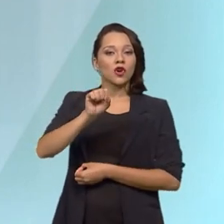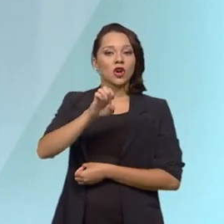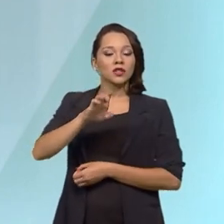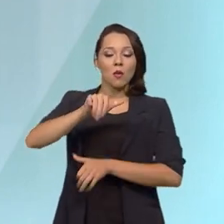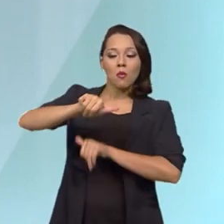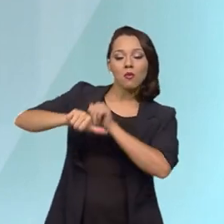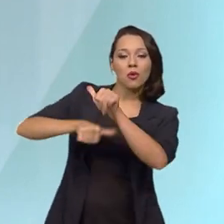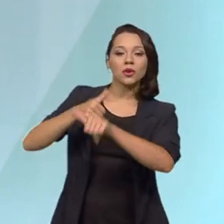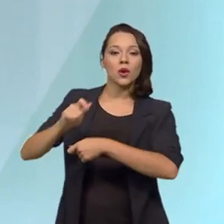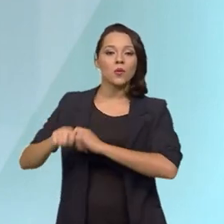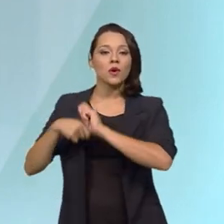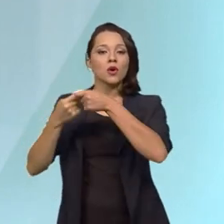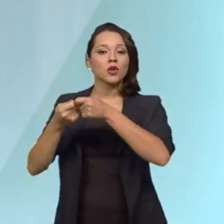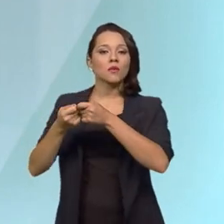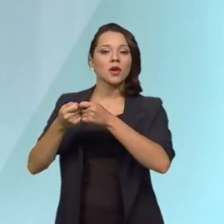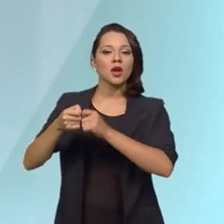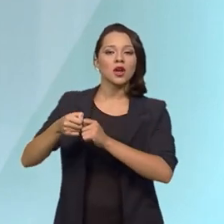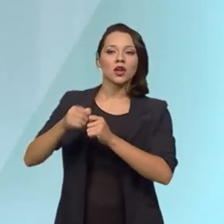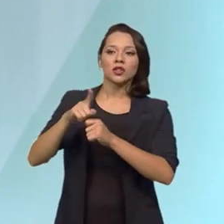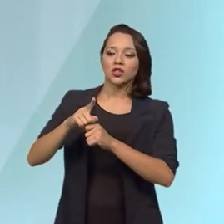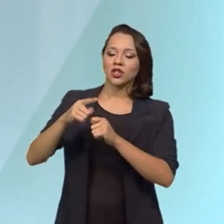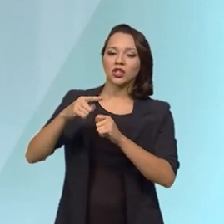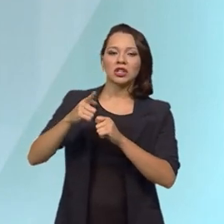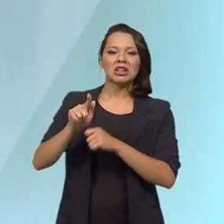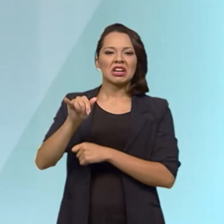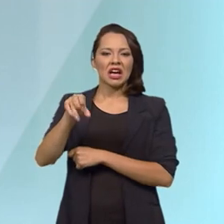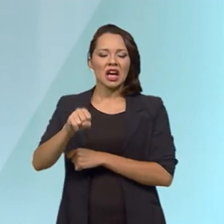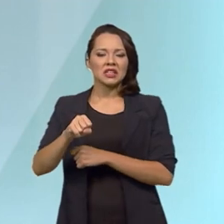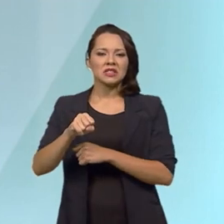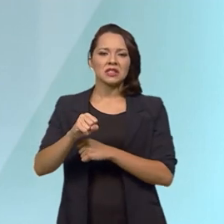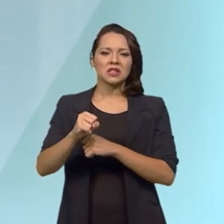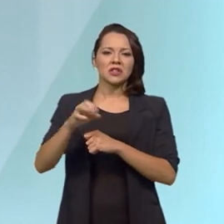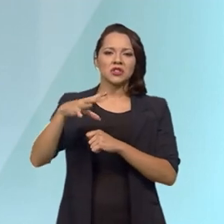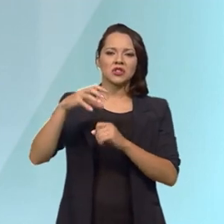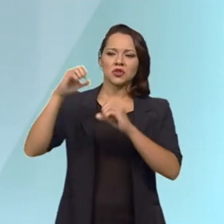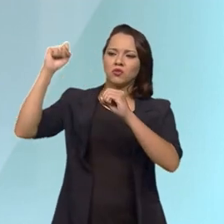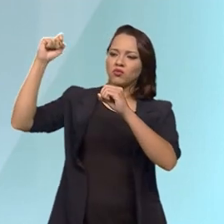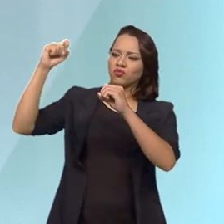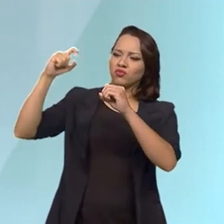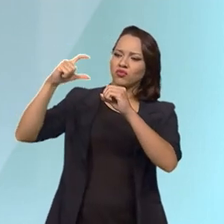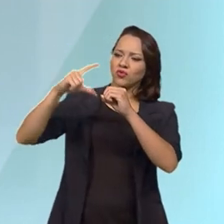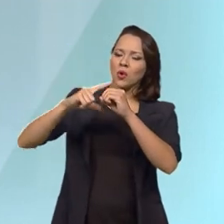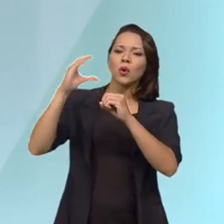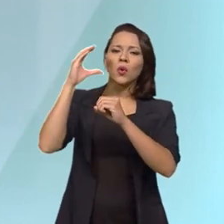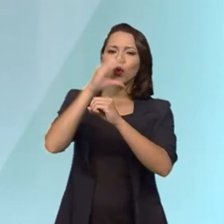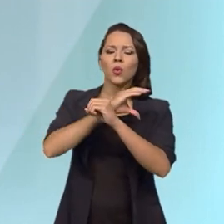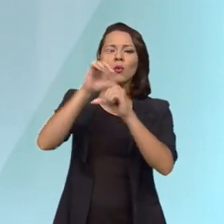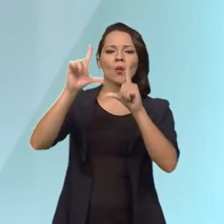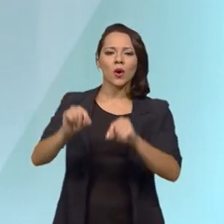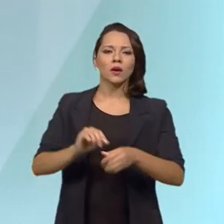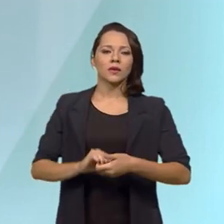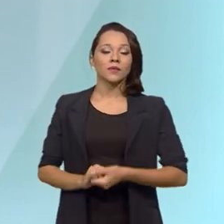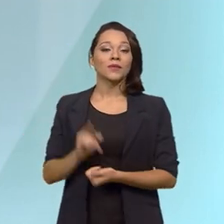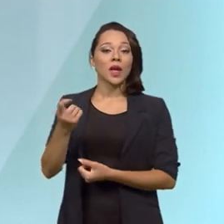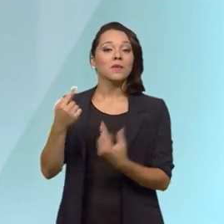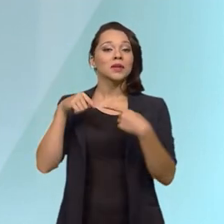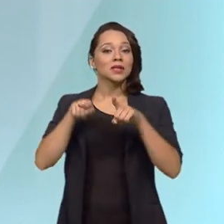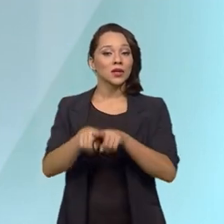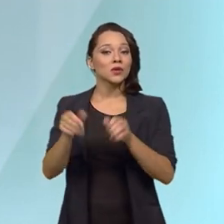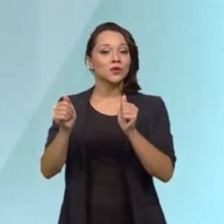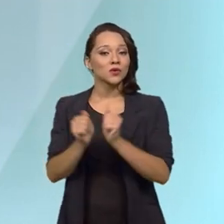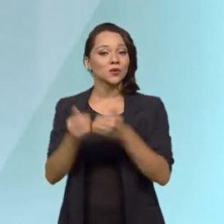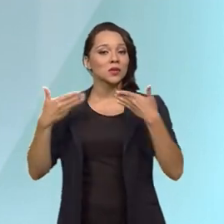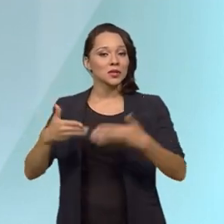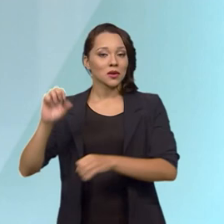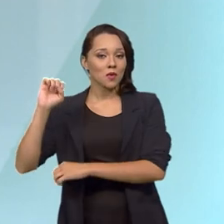numa economia neutra em emissões de gás de efeito estufa. É o setor privado, em parceria com o Ministério do Meio Ambiente, que irá